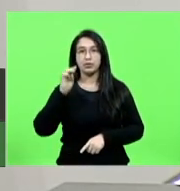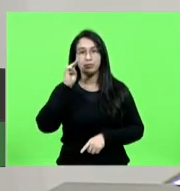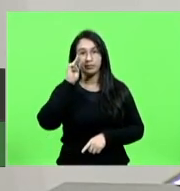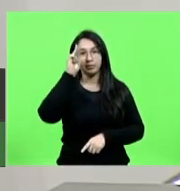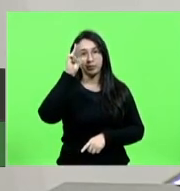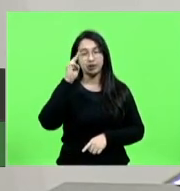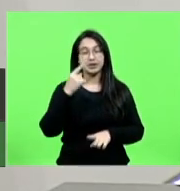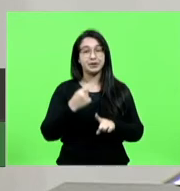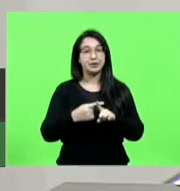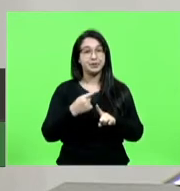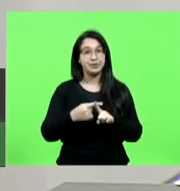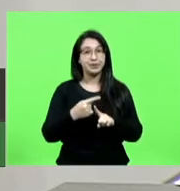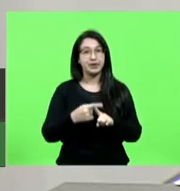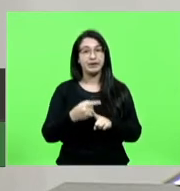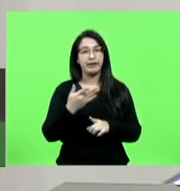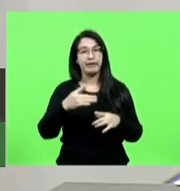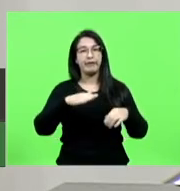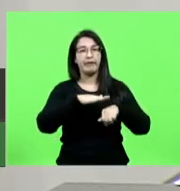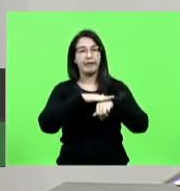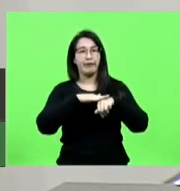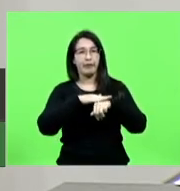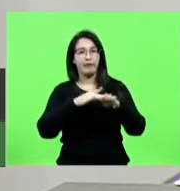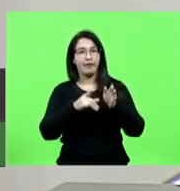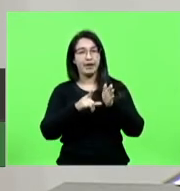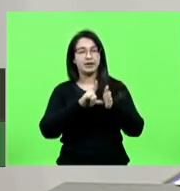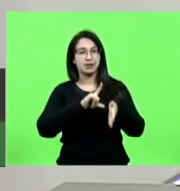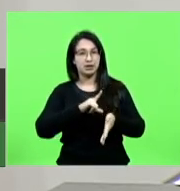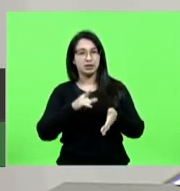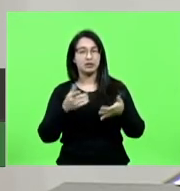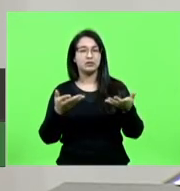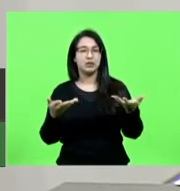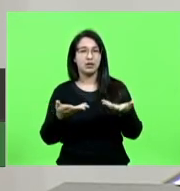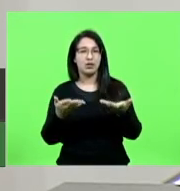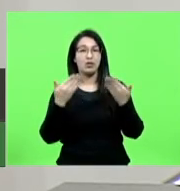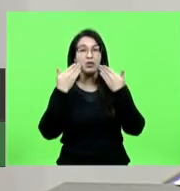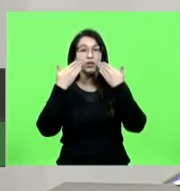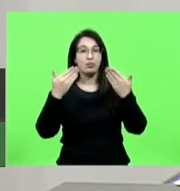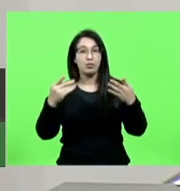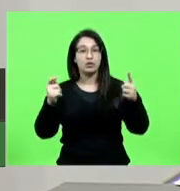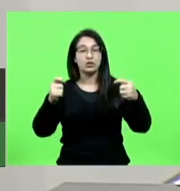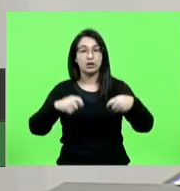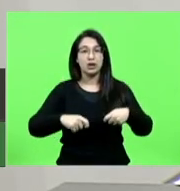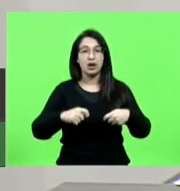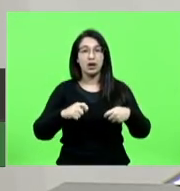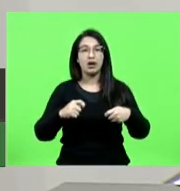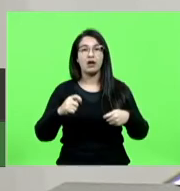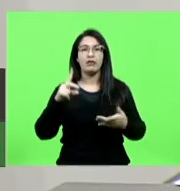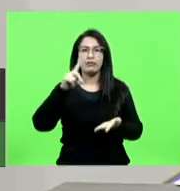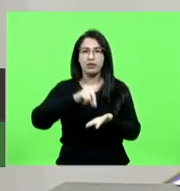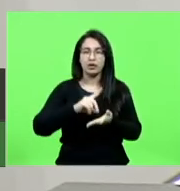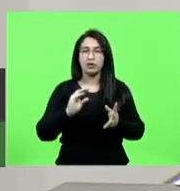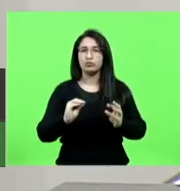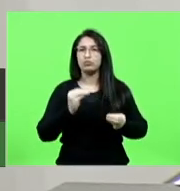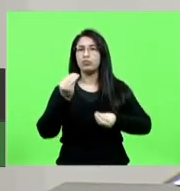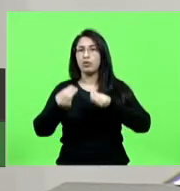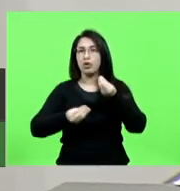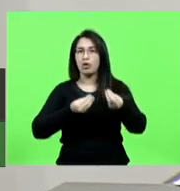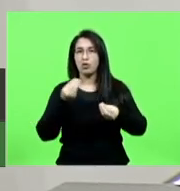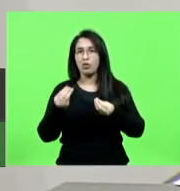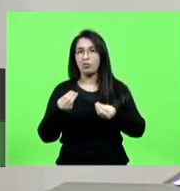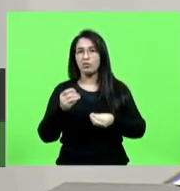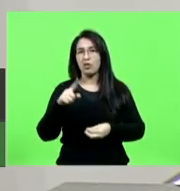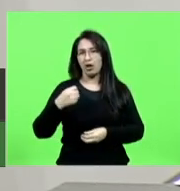diálogo que estamos tendo poder mostrar a realidade que não são aqueles